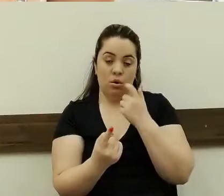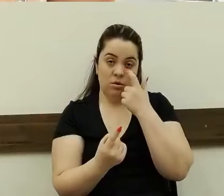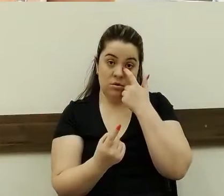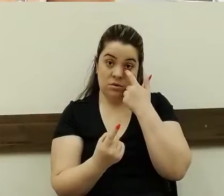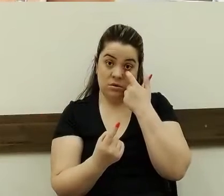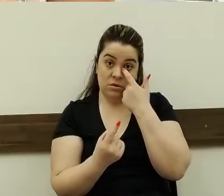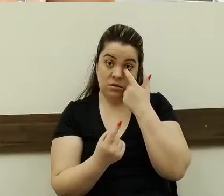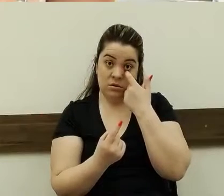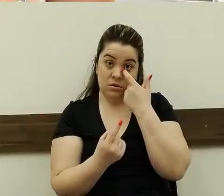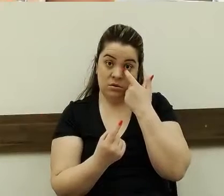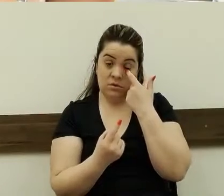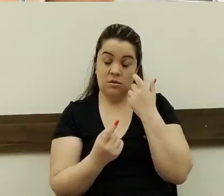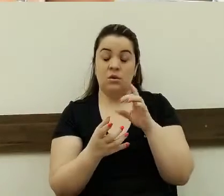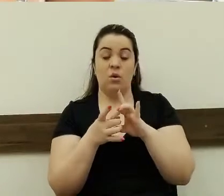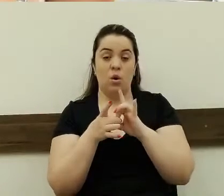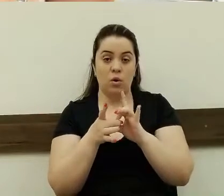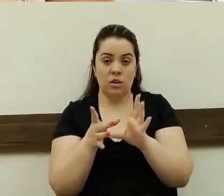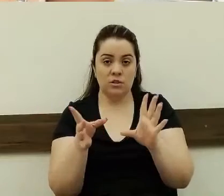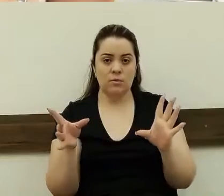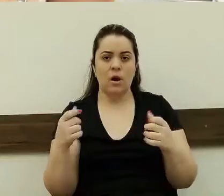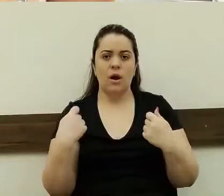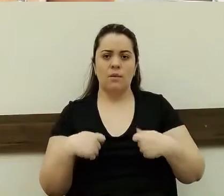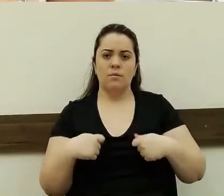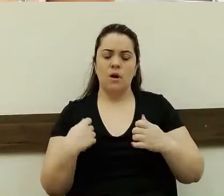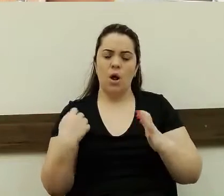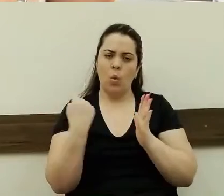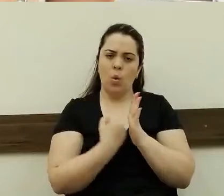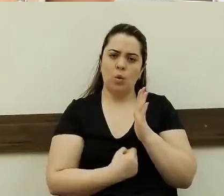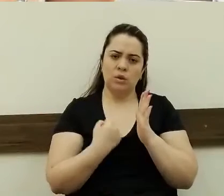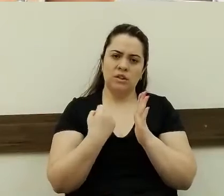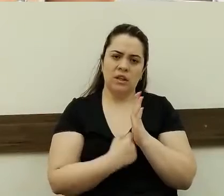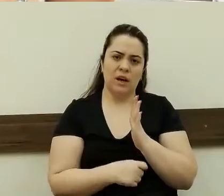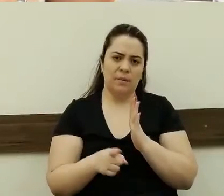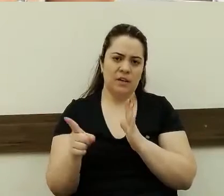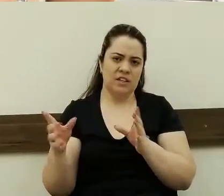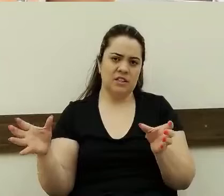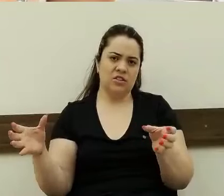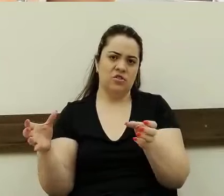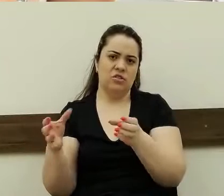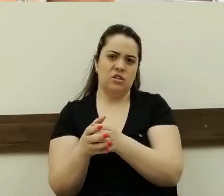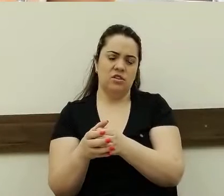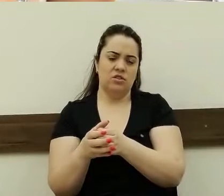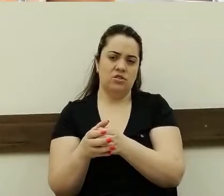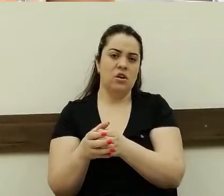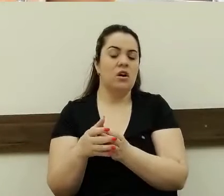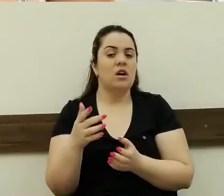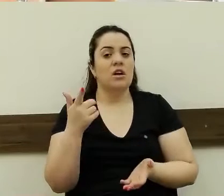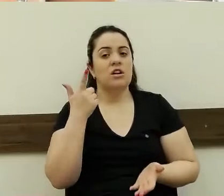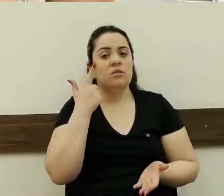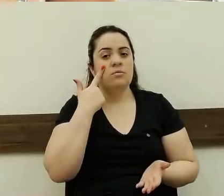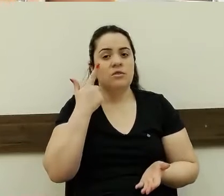me coloco também à disposição, nós temos que lutar sim por essas entidades, nós temos que ver uma forma